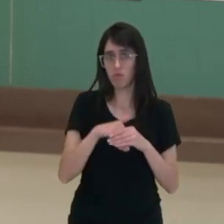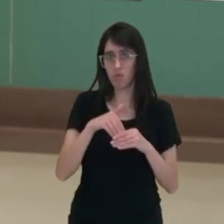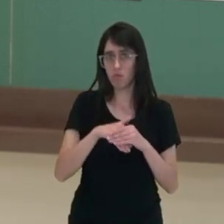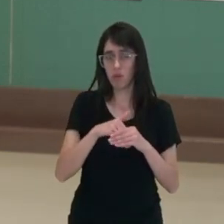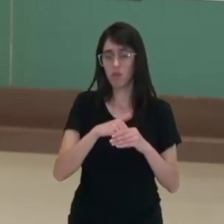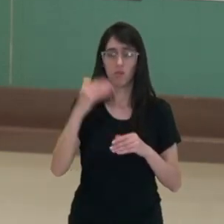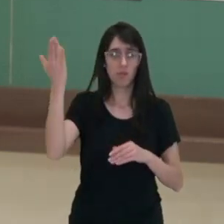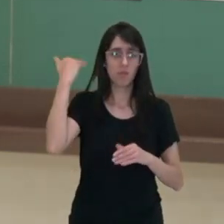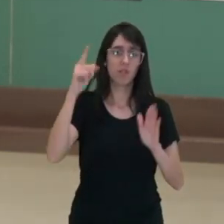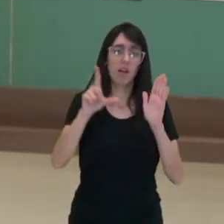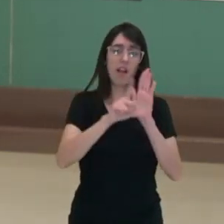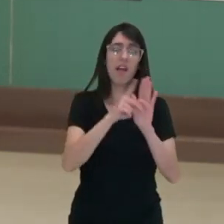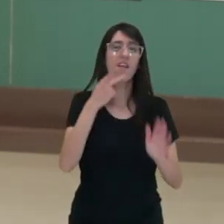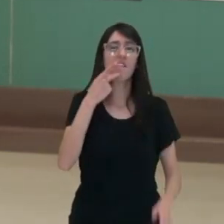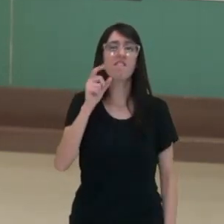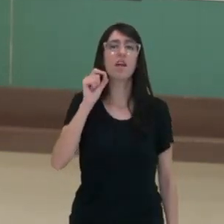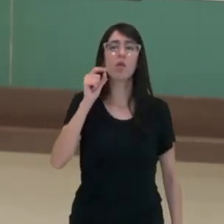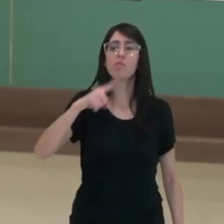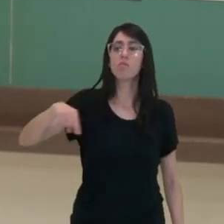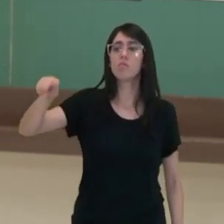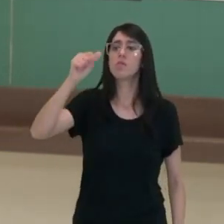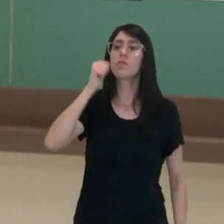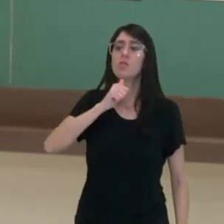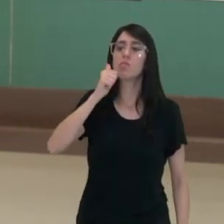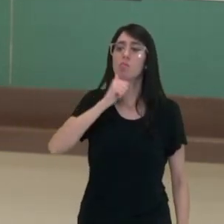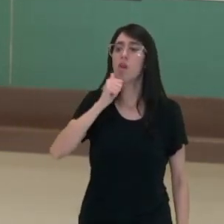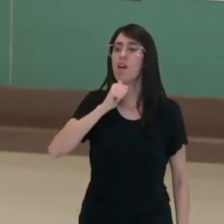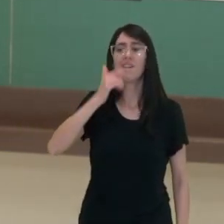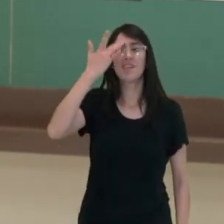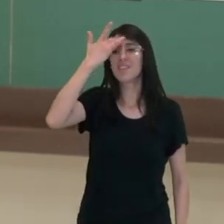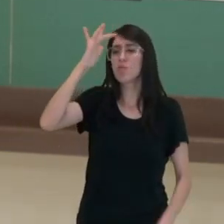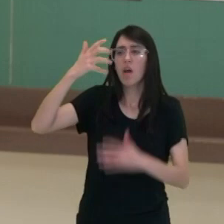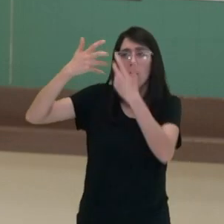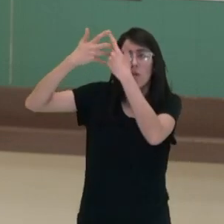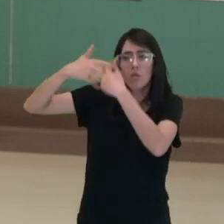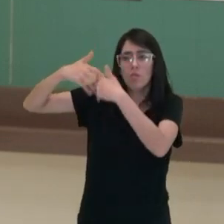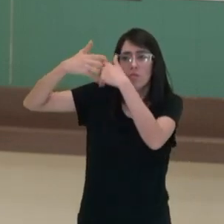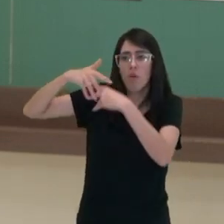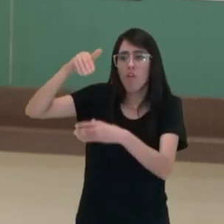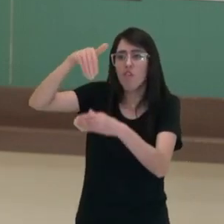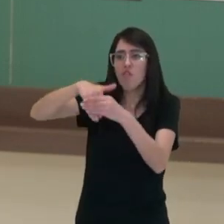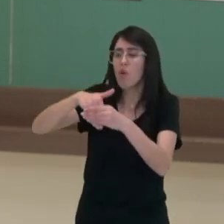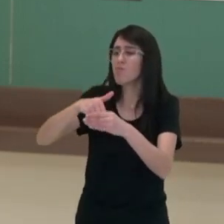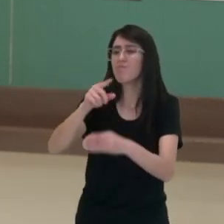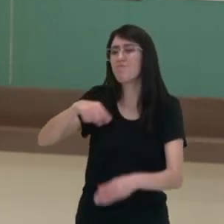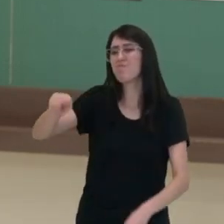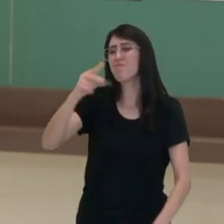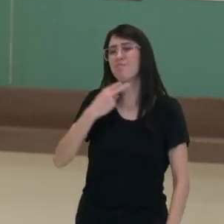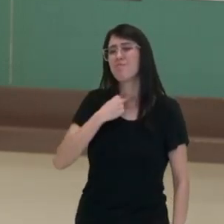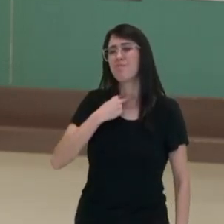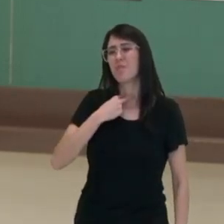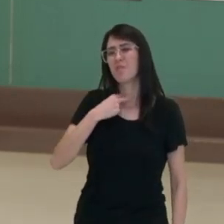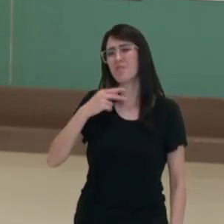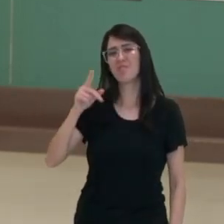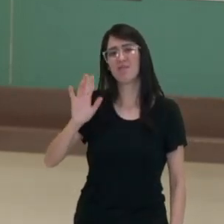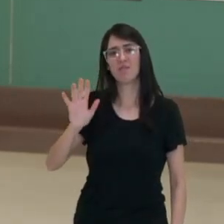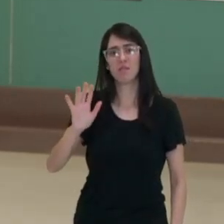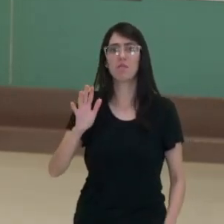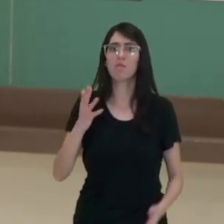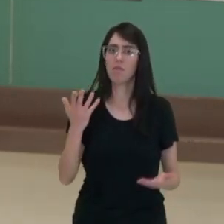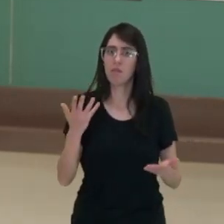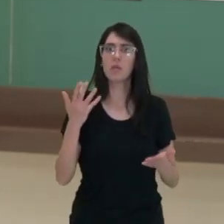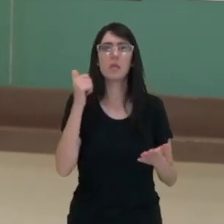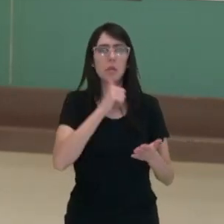legislação da época dizia que elas não tinham capacidade intelectual para exercer esse tipo de direito. Então foi preciso muita